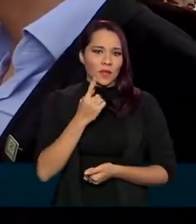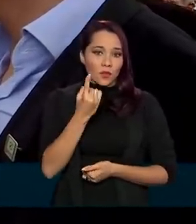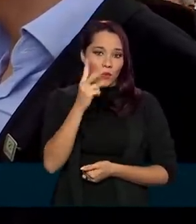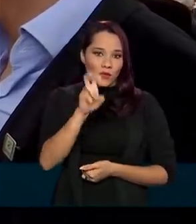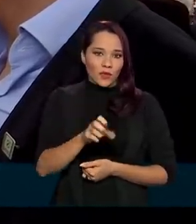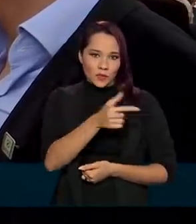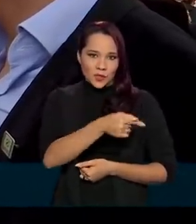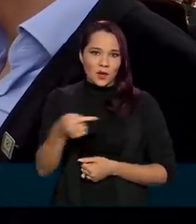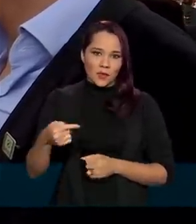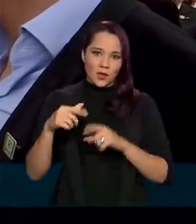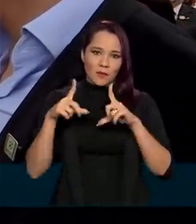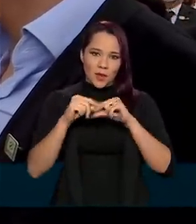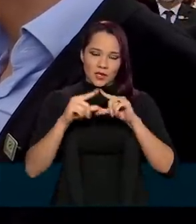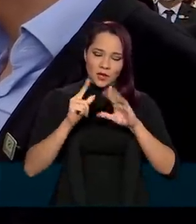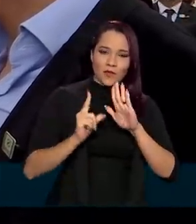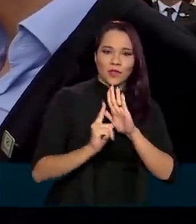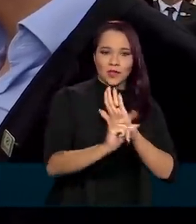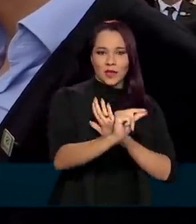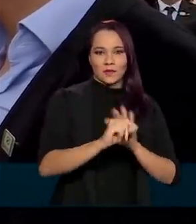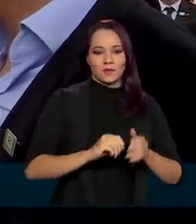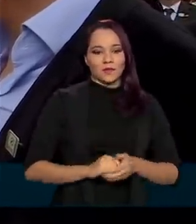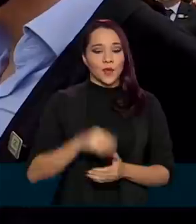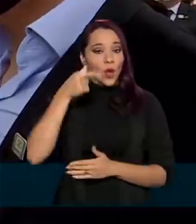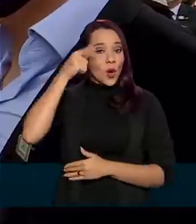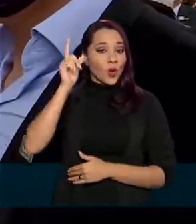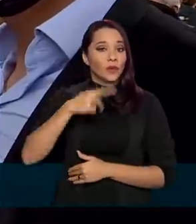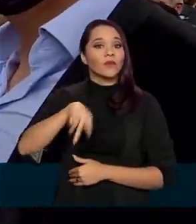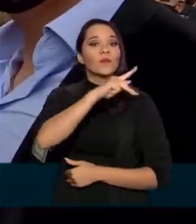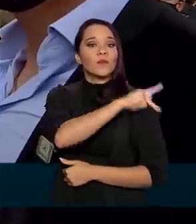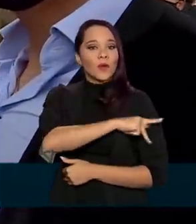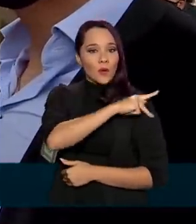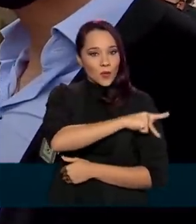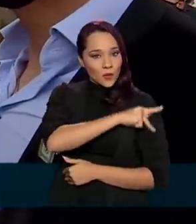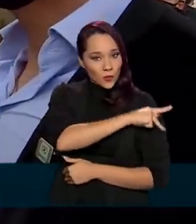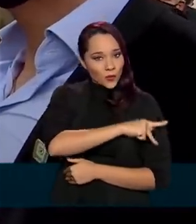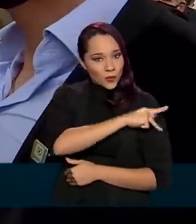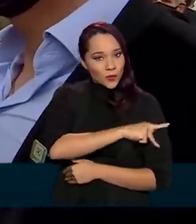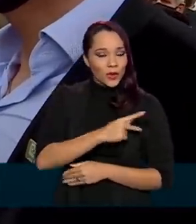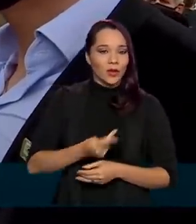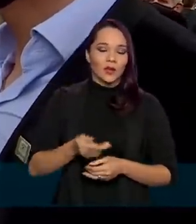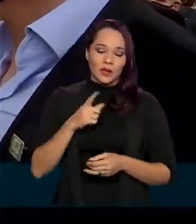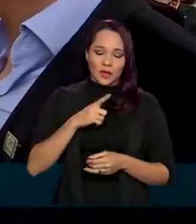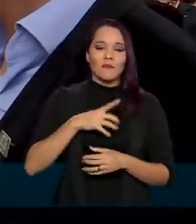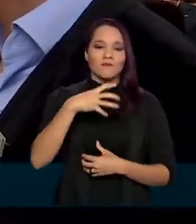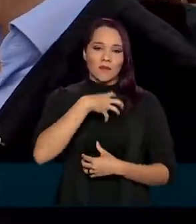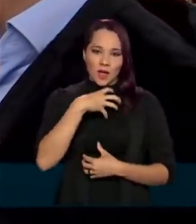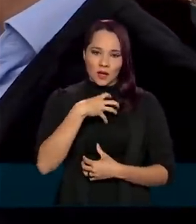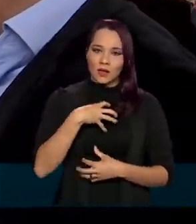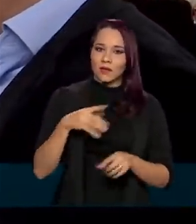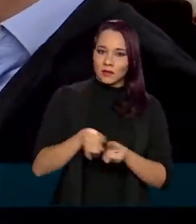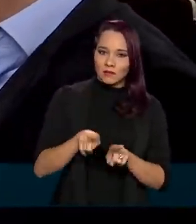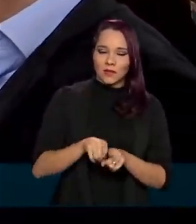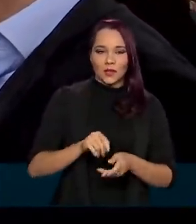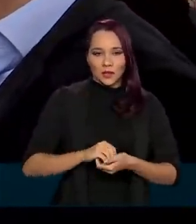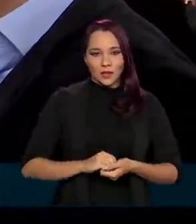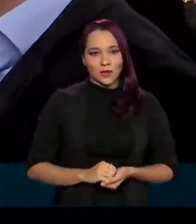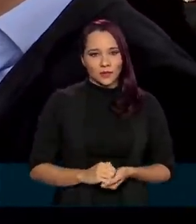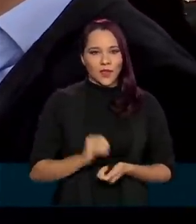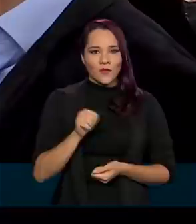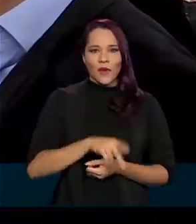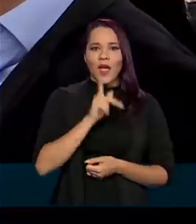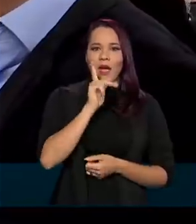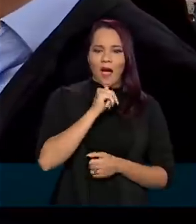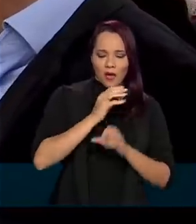por semana, vou sair de Brasília. Ontem estive lá no Piauí, estivemos na Bahia também, foi água